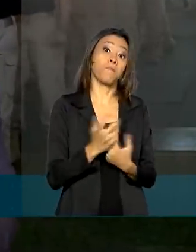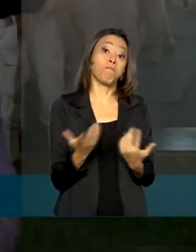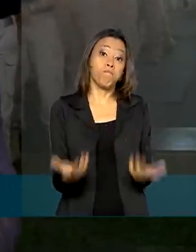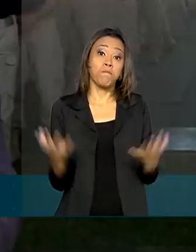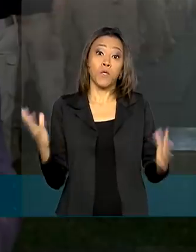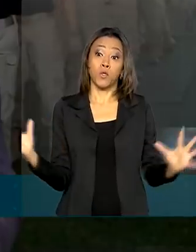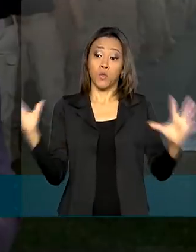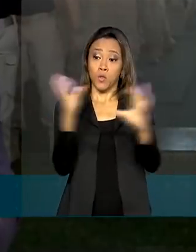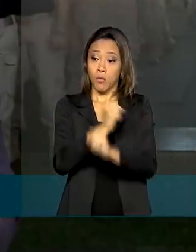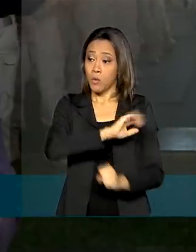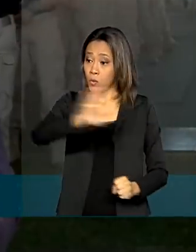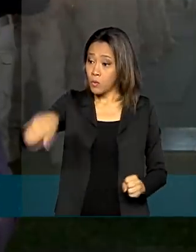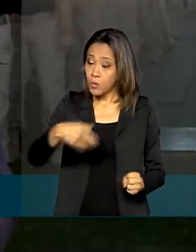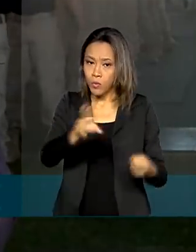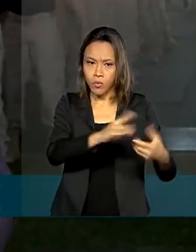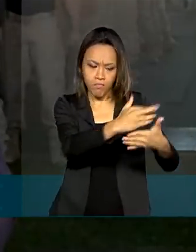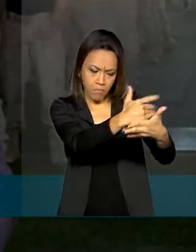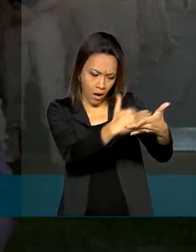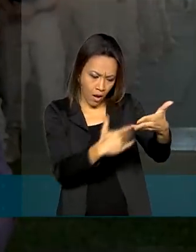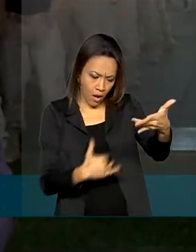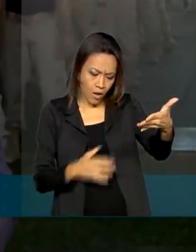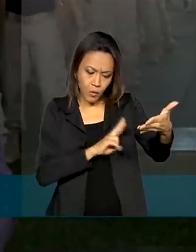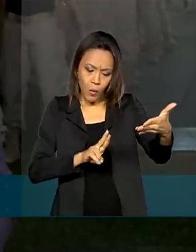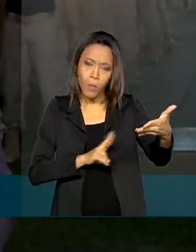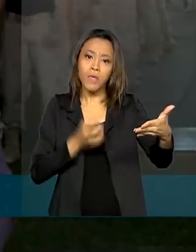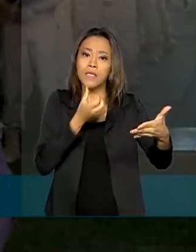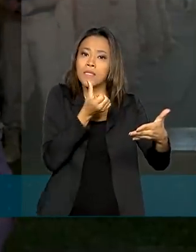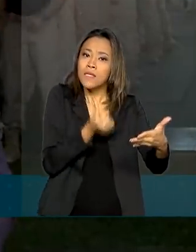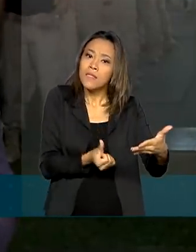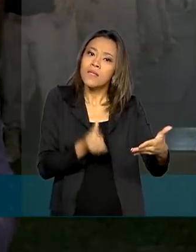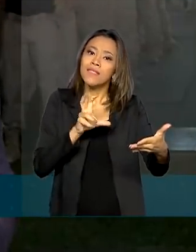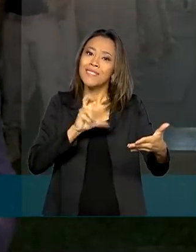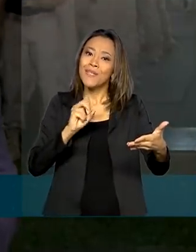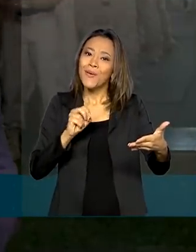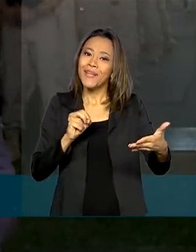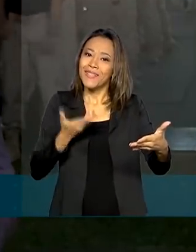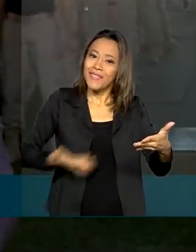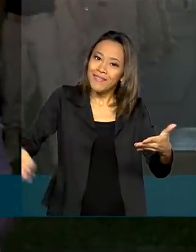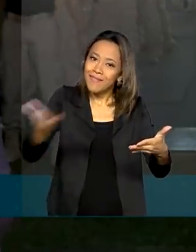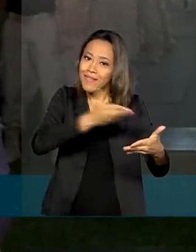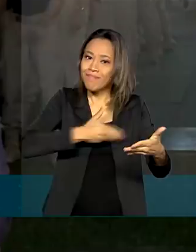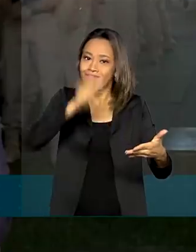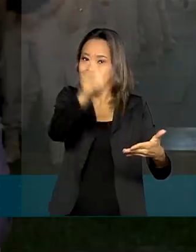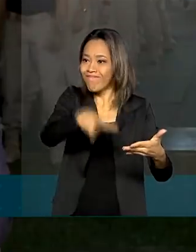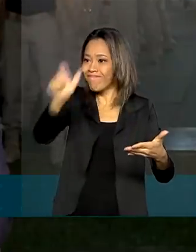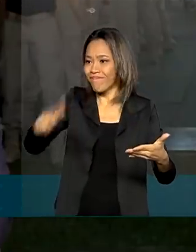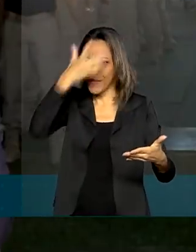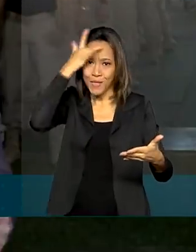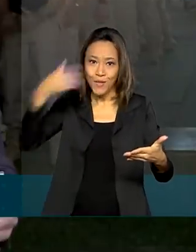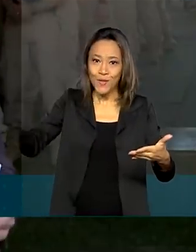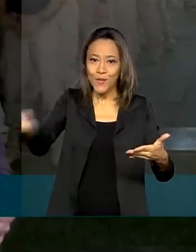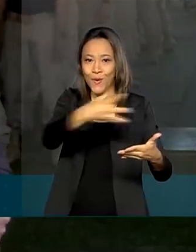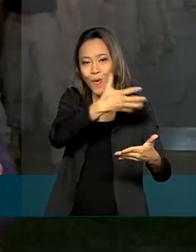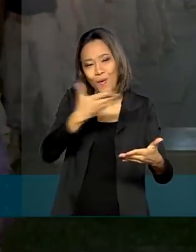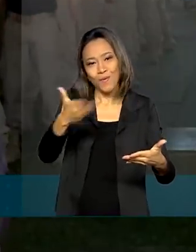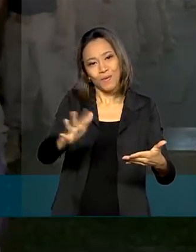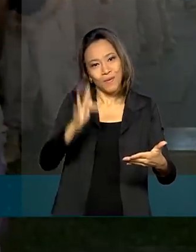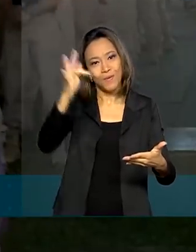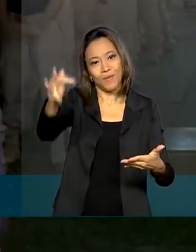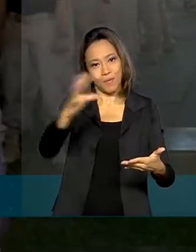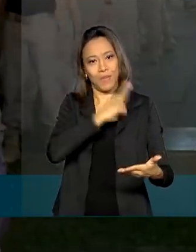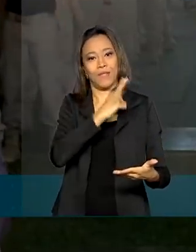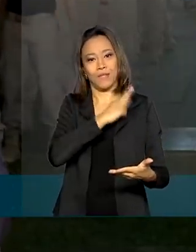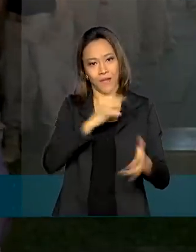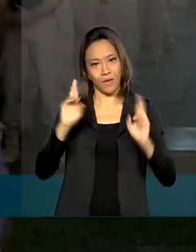serão nomeados hoje aqui 650 futuros novos policiais rodoviários federais. E